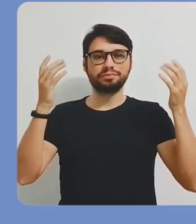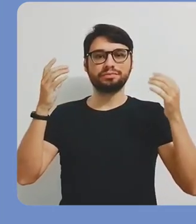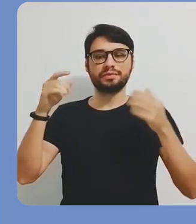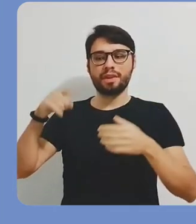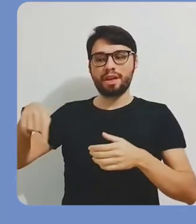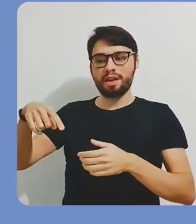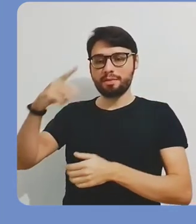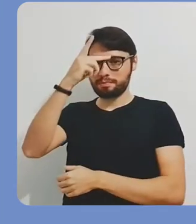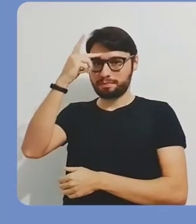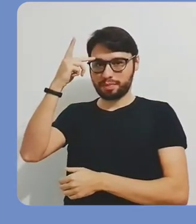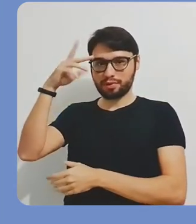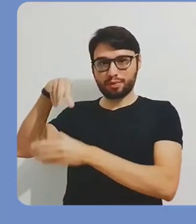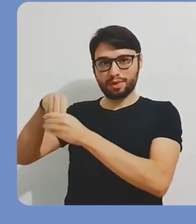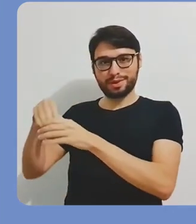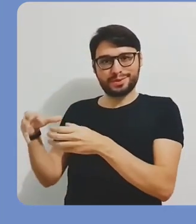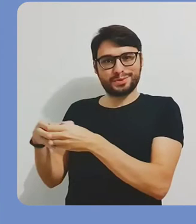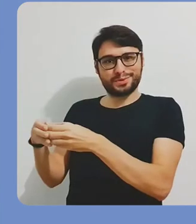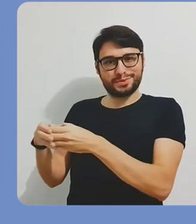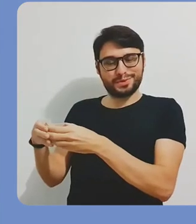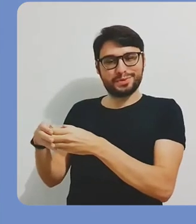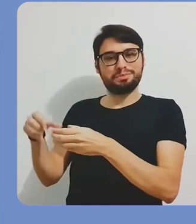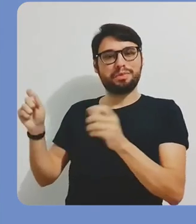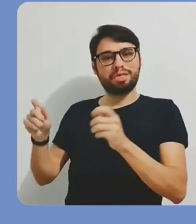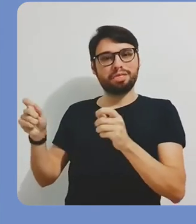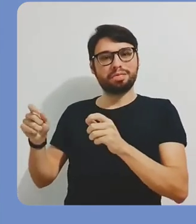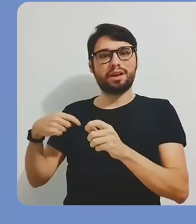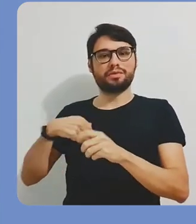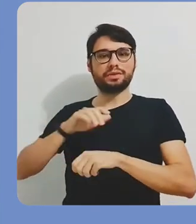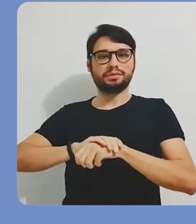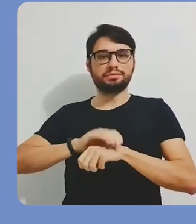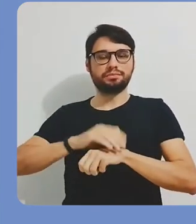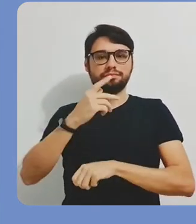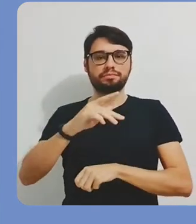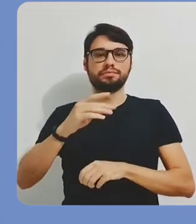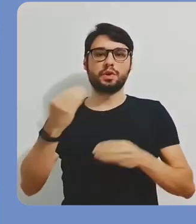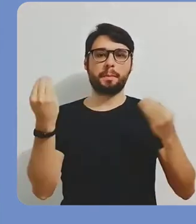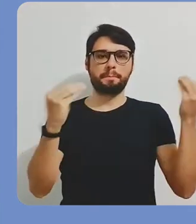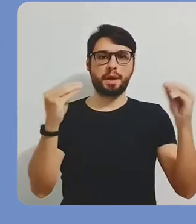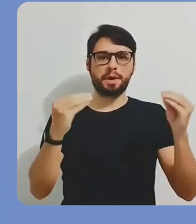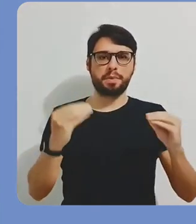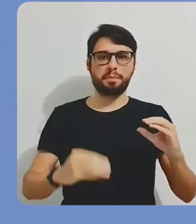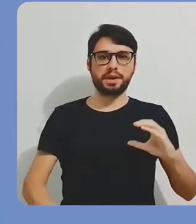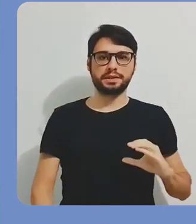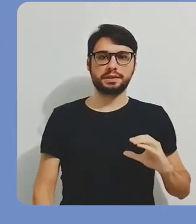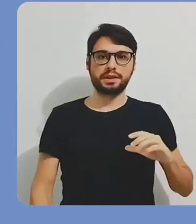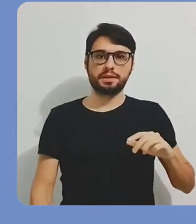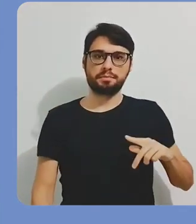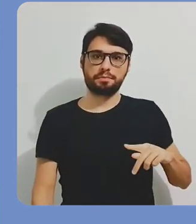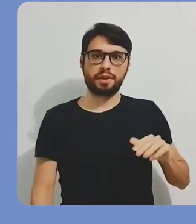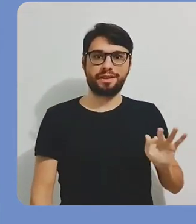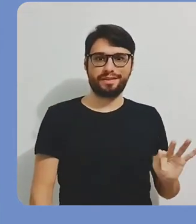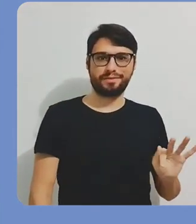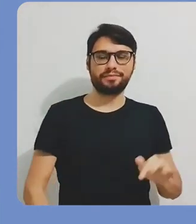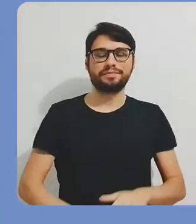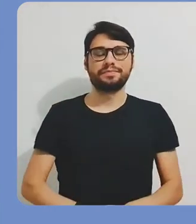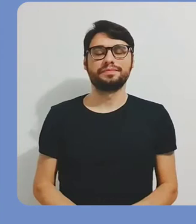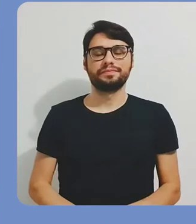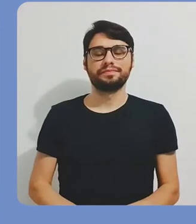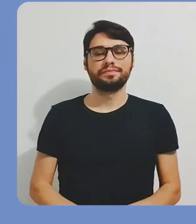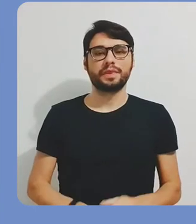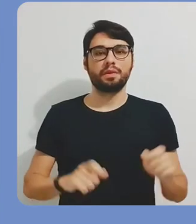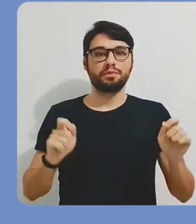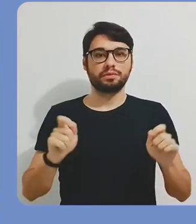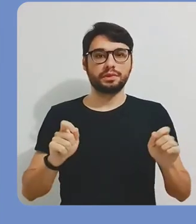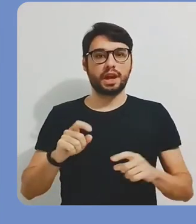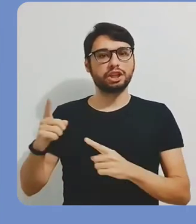útil quando você cria um espaço dentro do Mudo, por exemplo, para a realização de um evento. E aí você vai